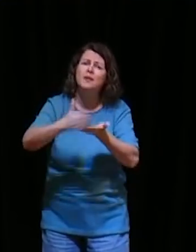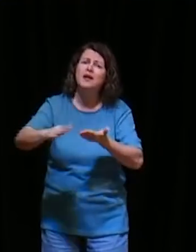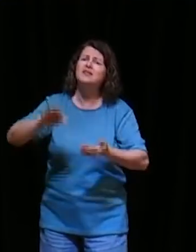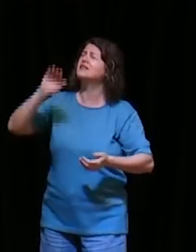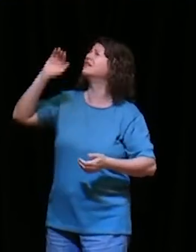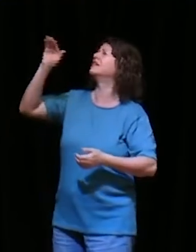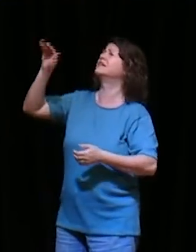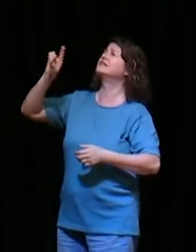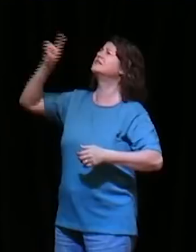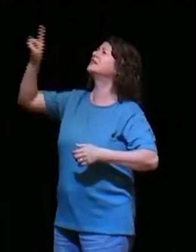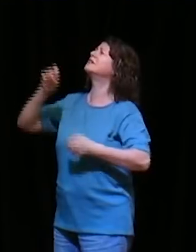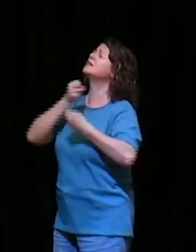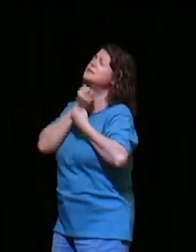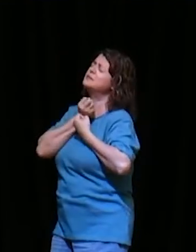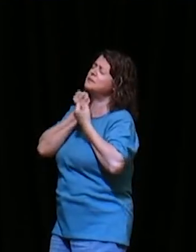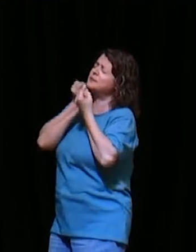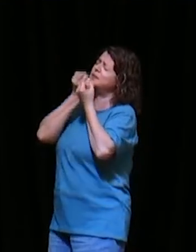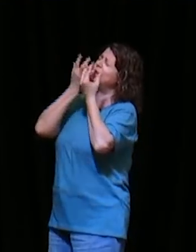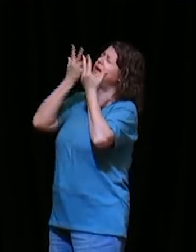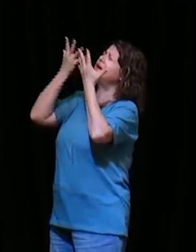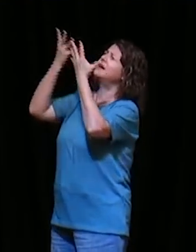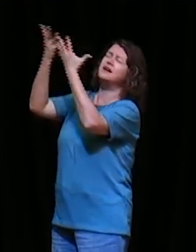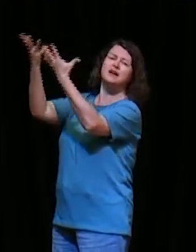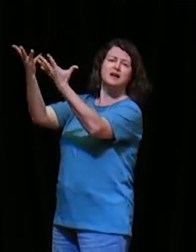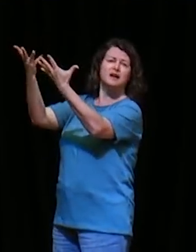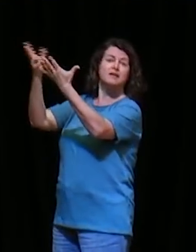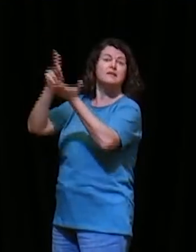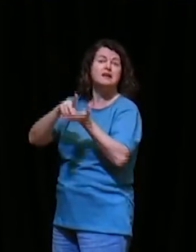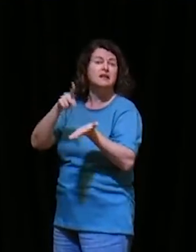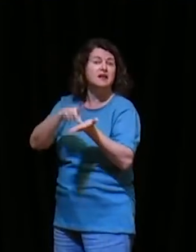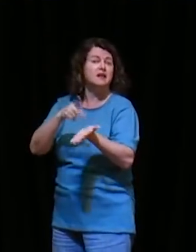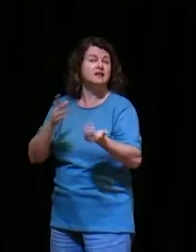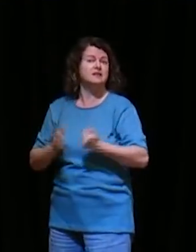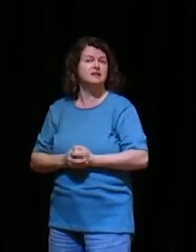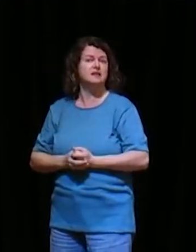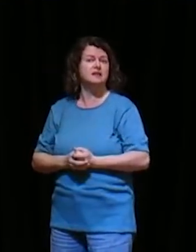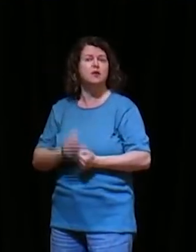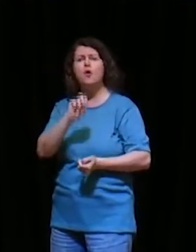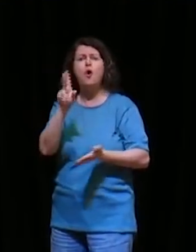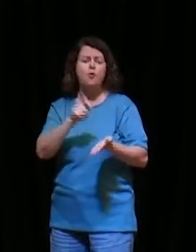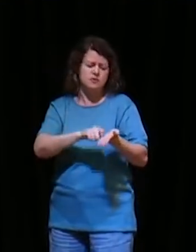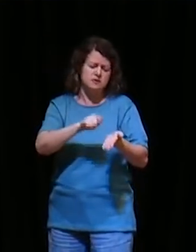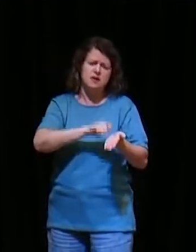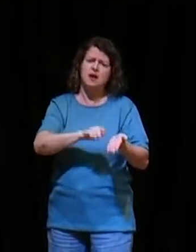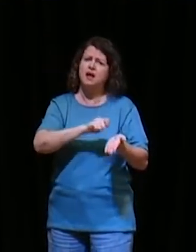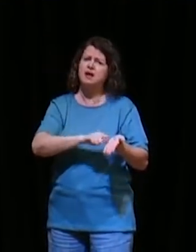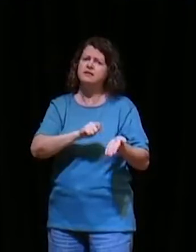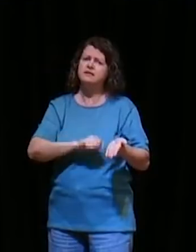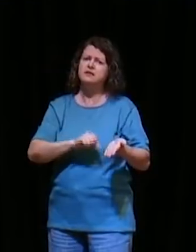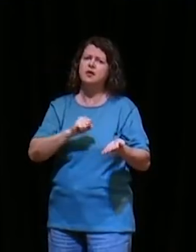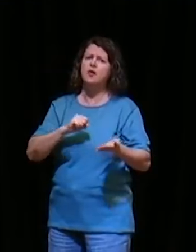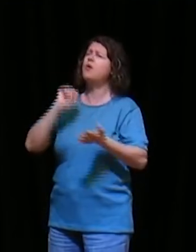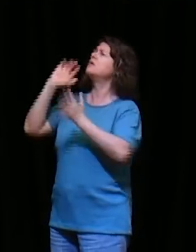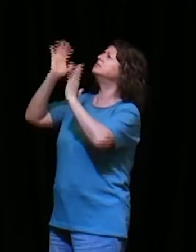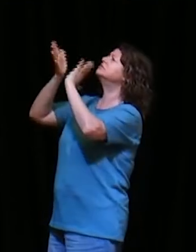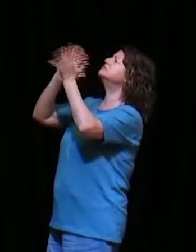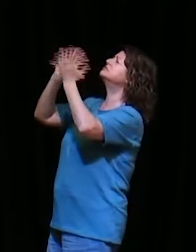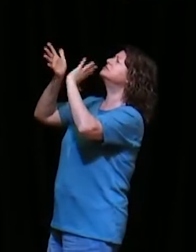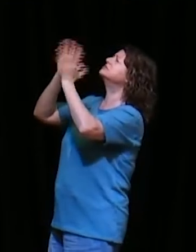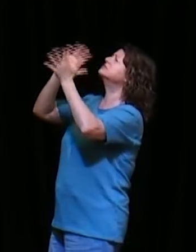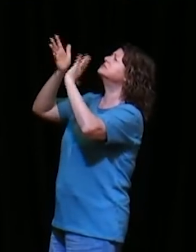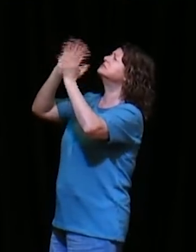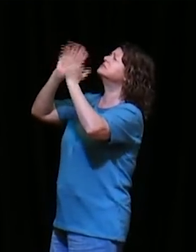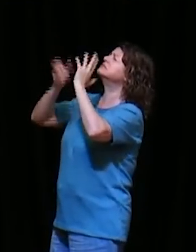se for o caso, escreva os teus motivos, oração, fale com Deus, comunique a Deus, aquilo que você